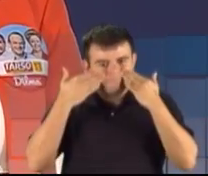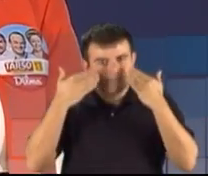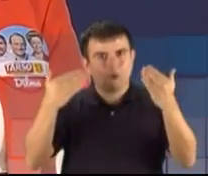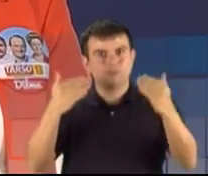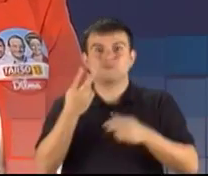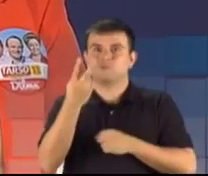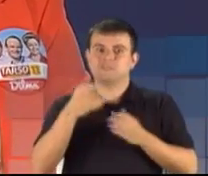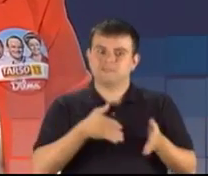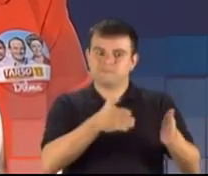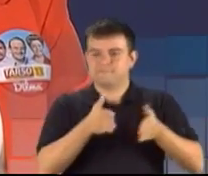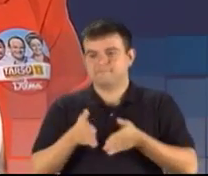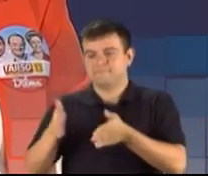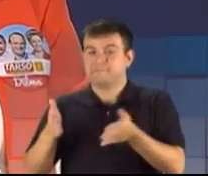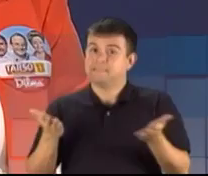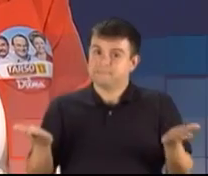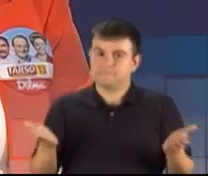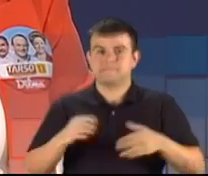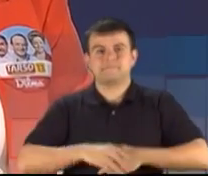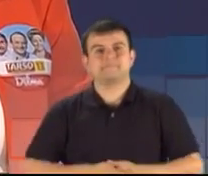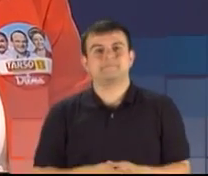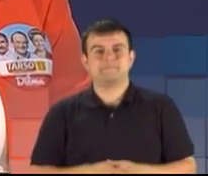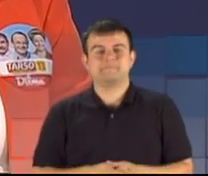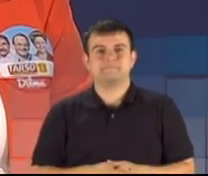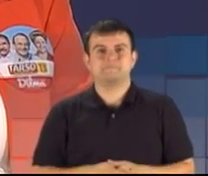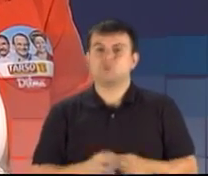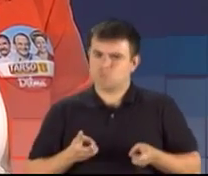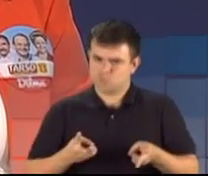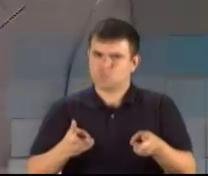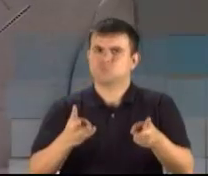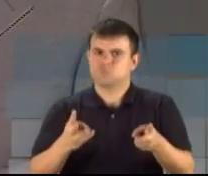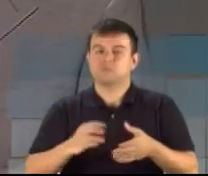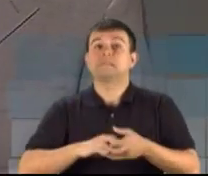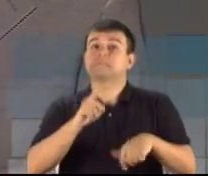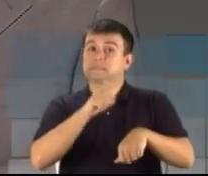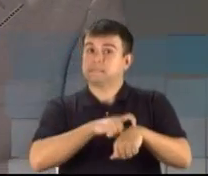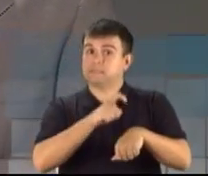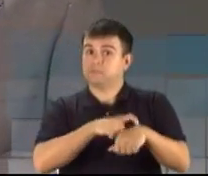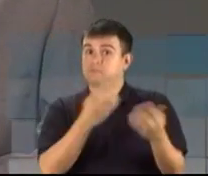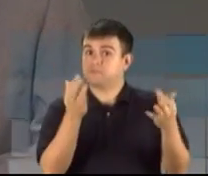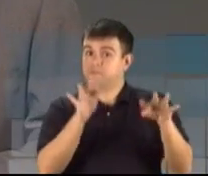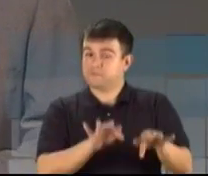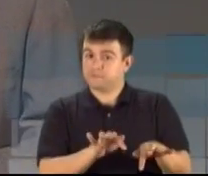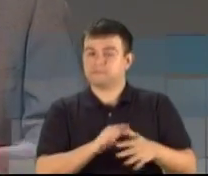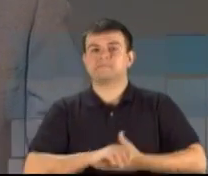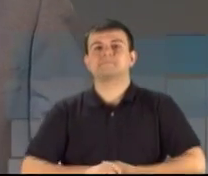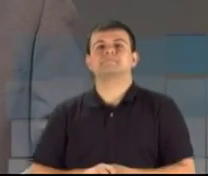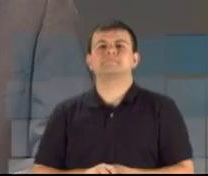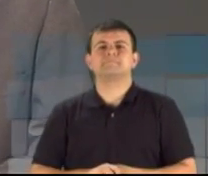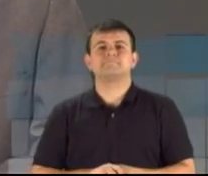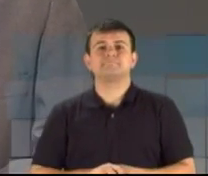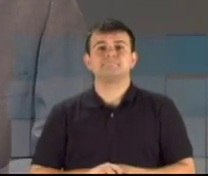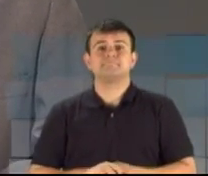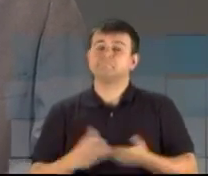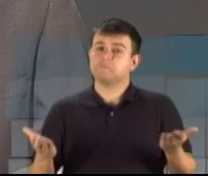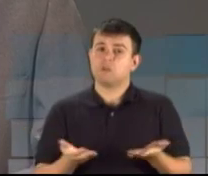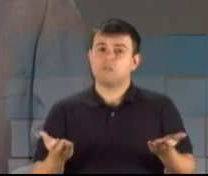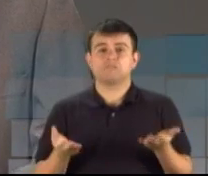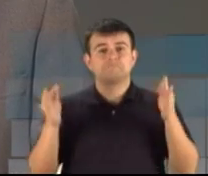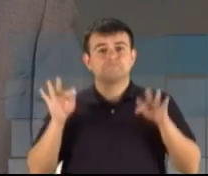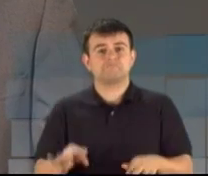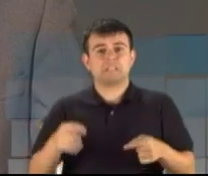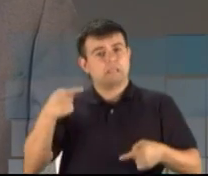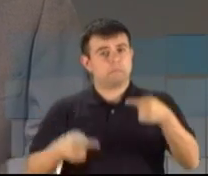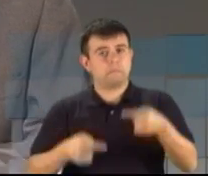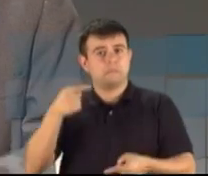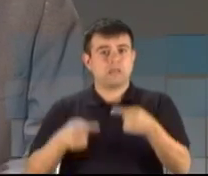dois caminhos. Vamos em frente, porque a nosso futuro... esgotado, candidata. E assim encerramos esse debate com